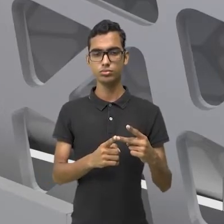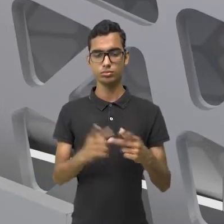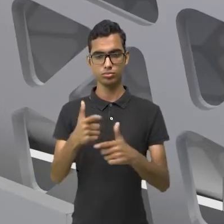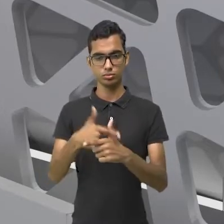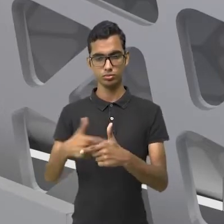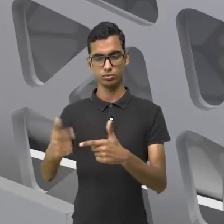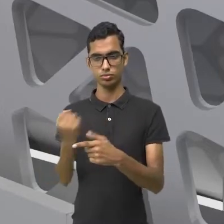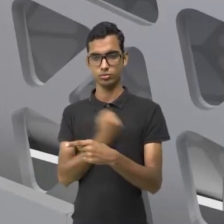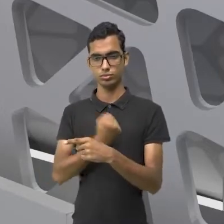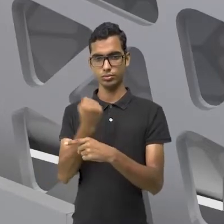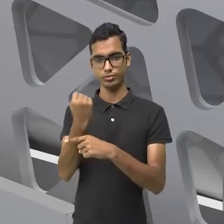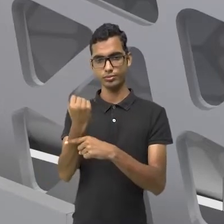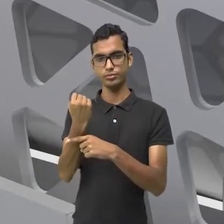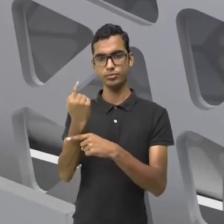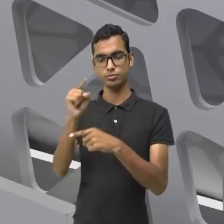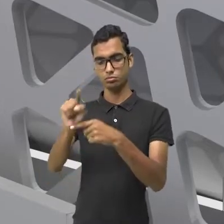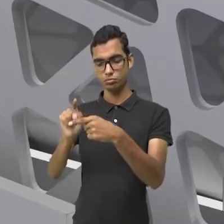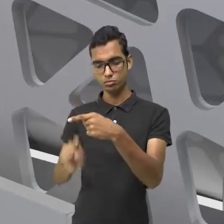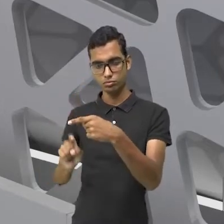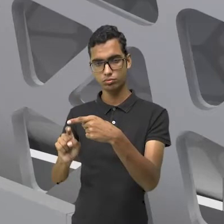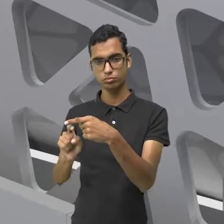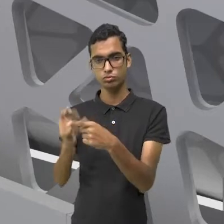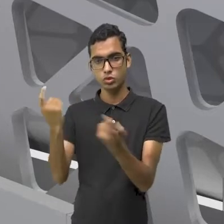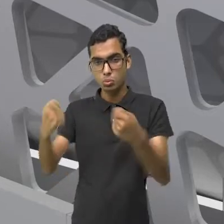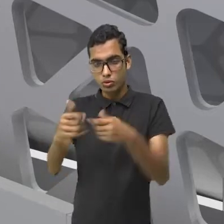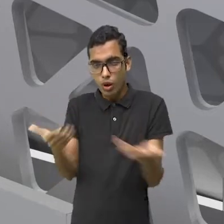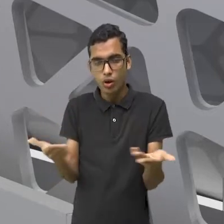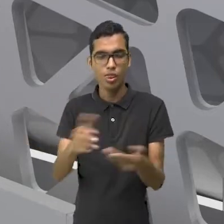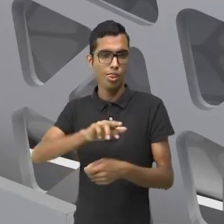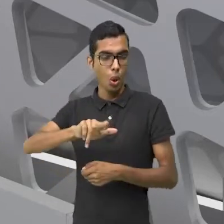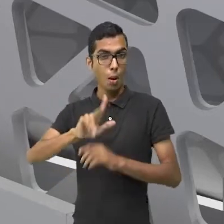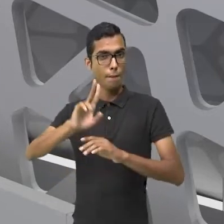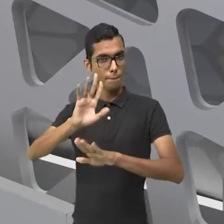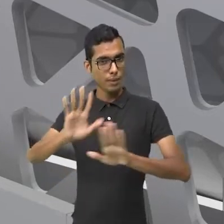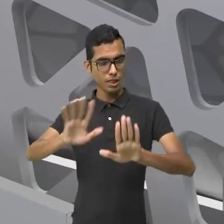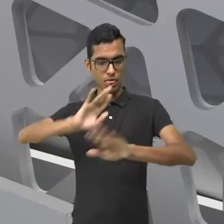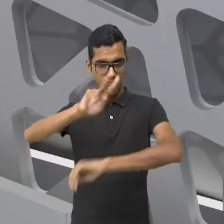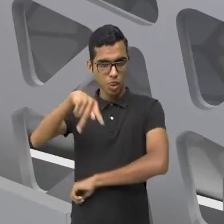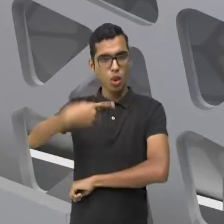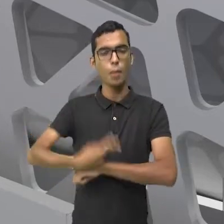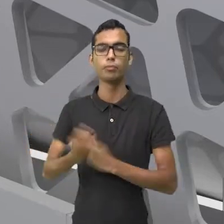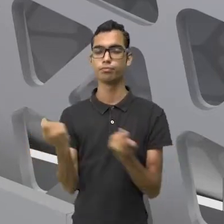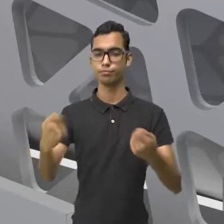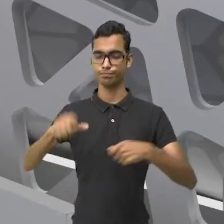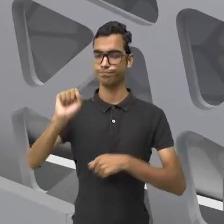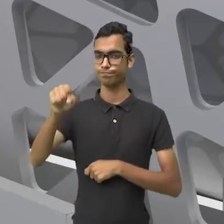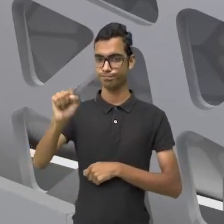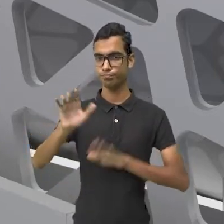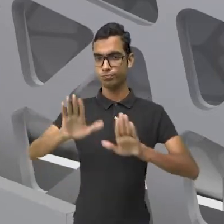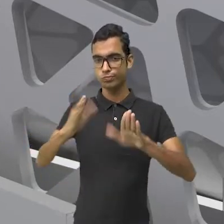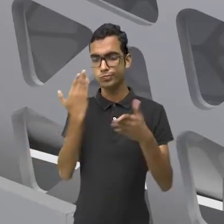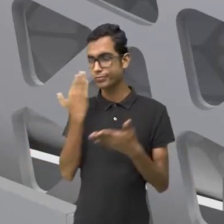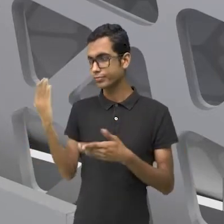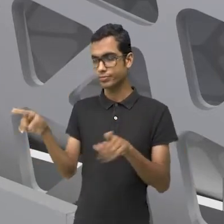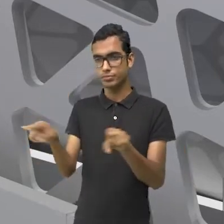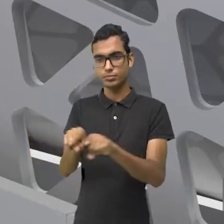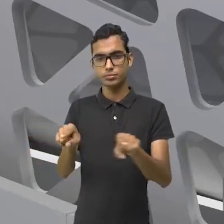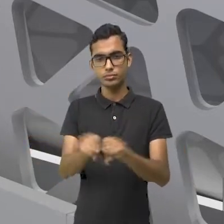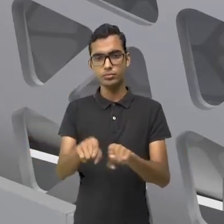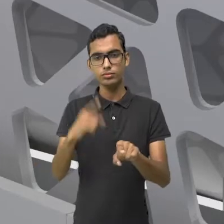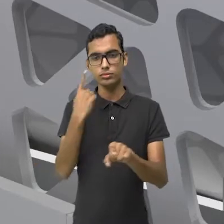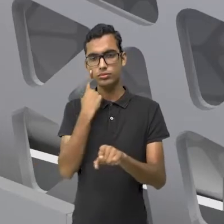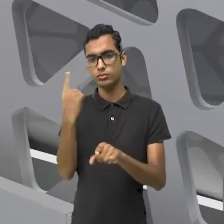Nesse momento agora, não é possível. Mas, mais adiante, isso vai ser possível. Mas, nós vamos